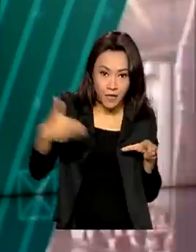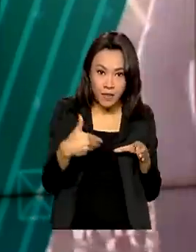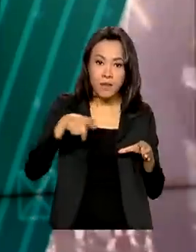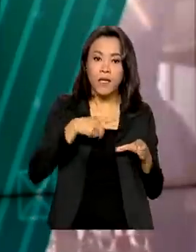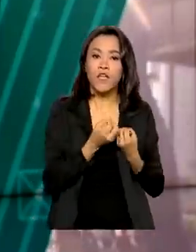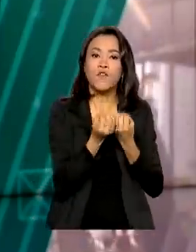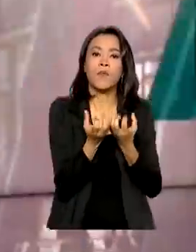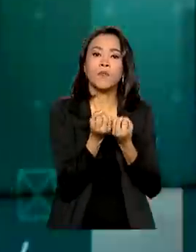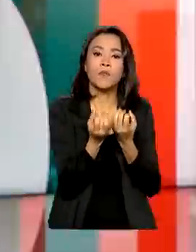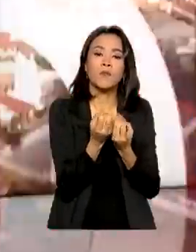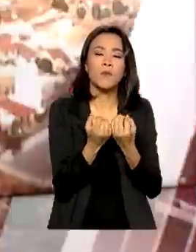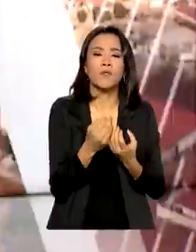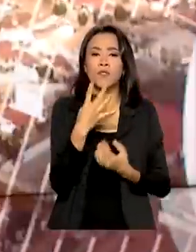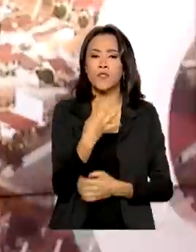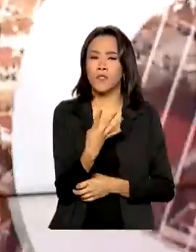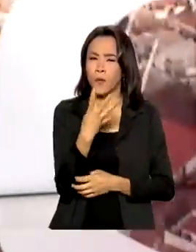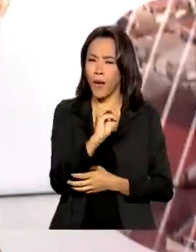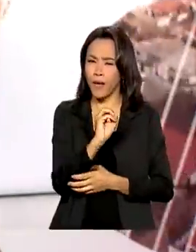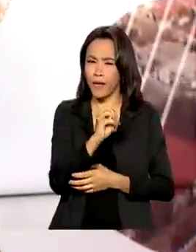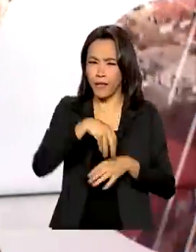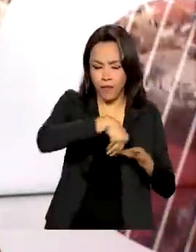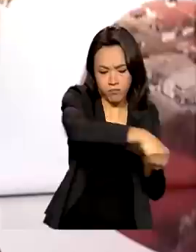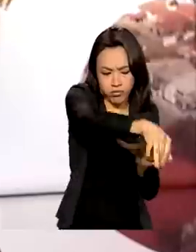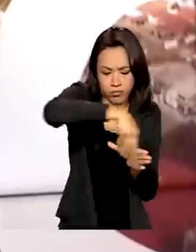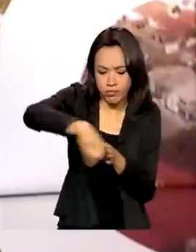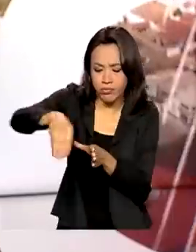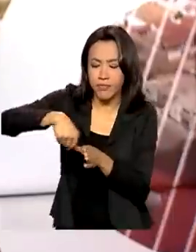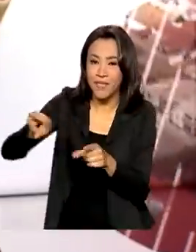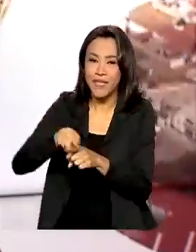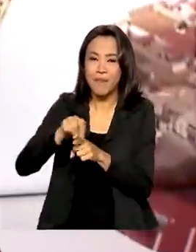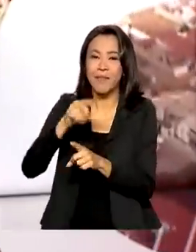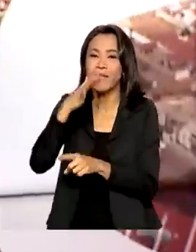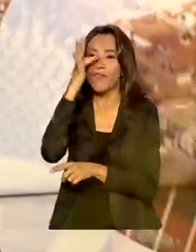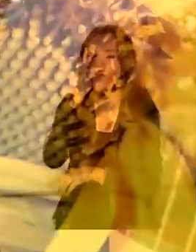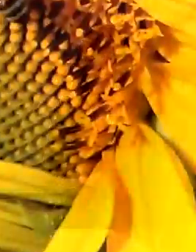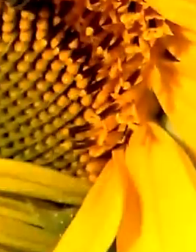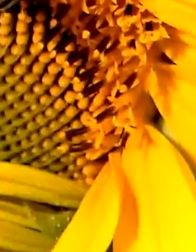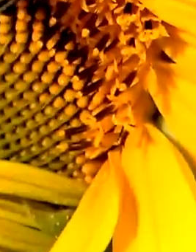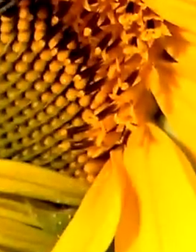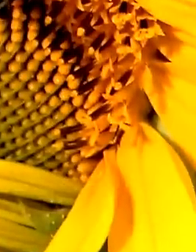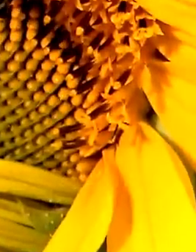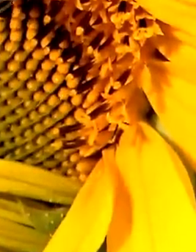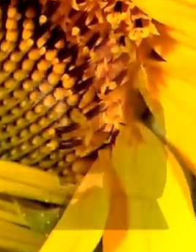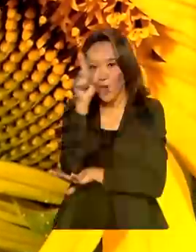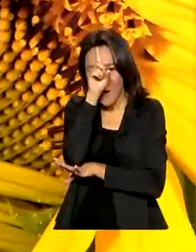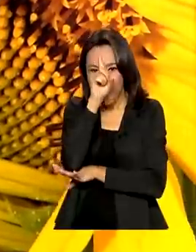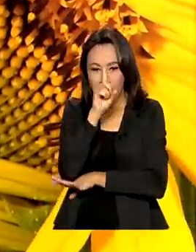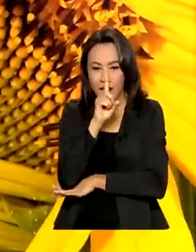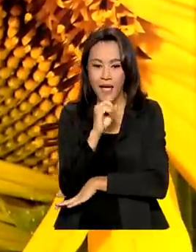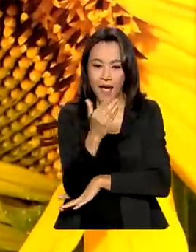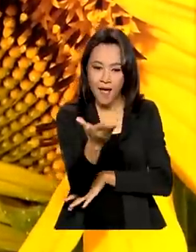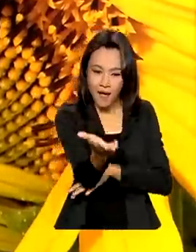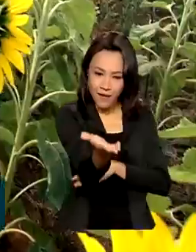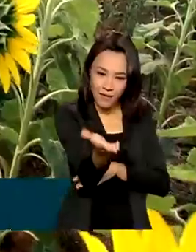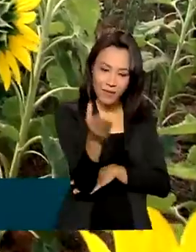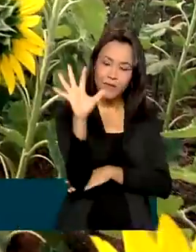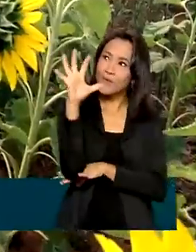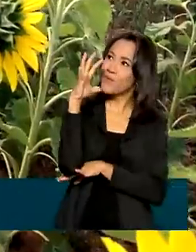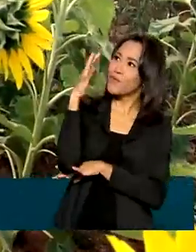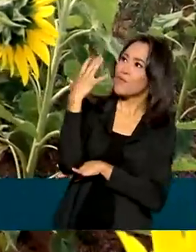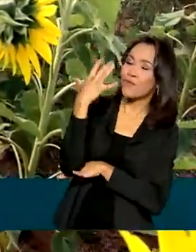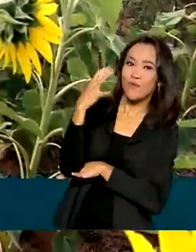sobre mais de 40 culturas, entre elas a do girassol. O amarelo vibrante das pétalas